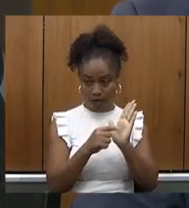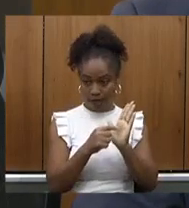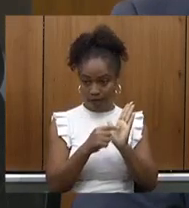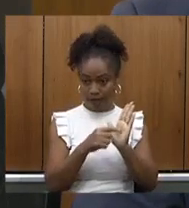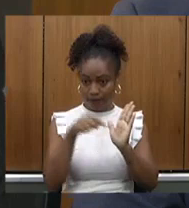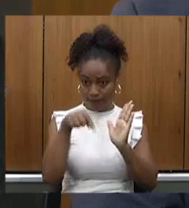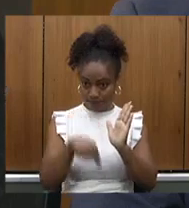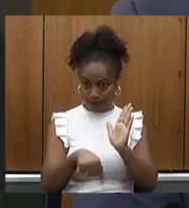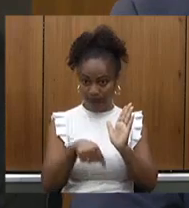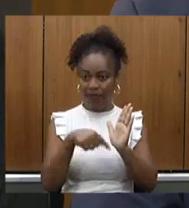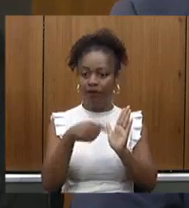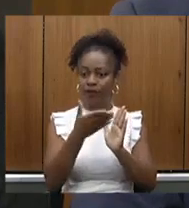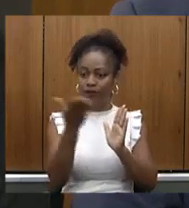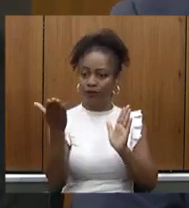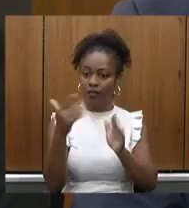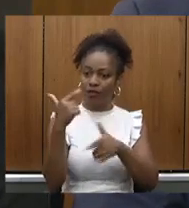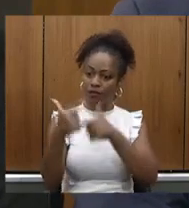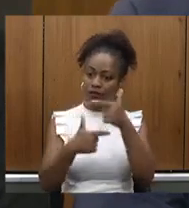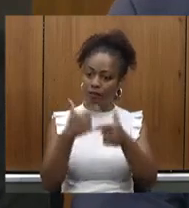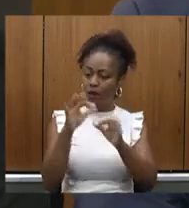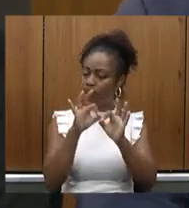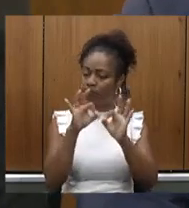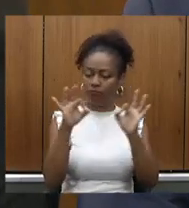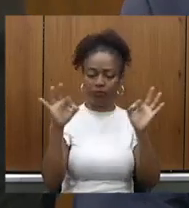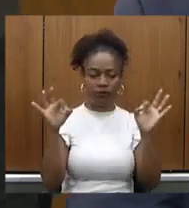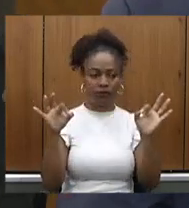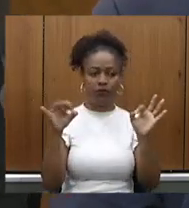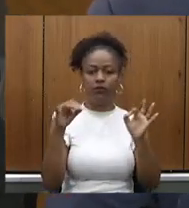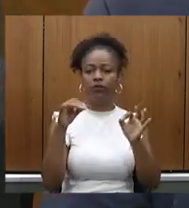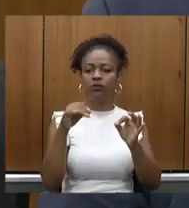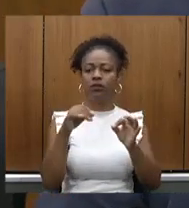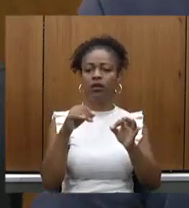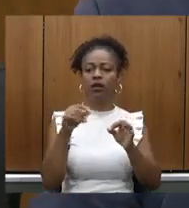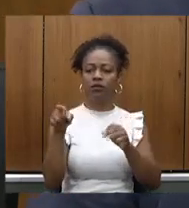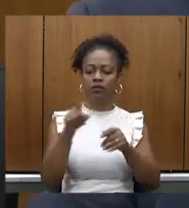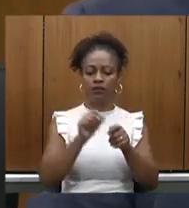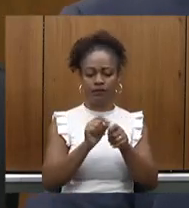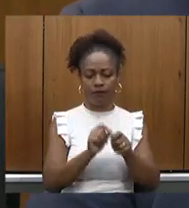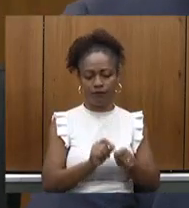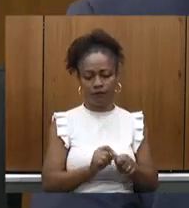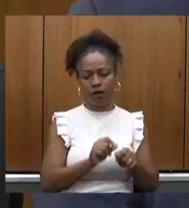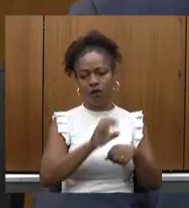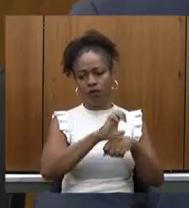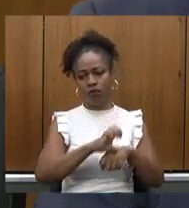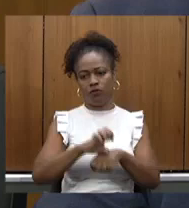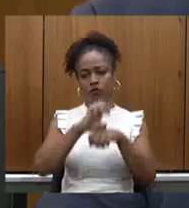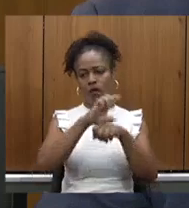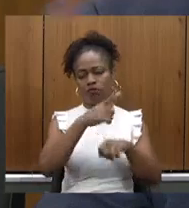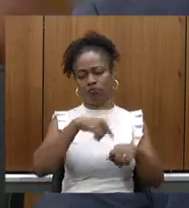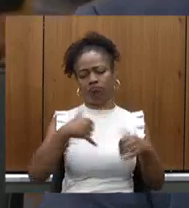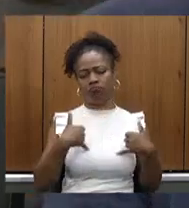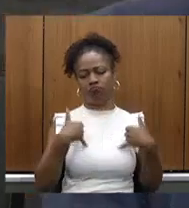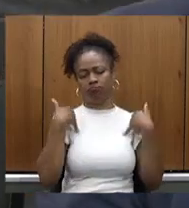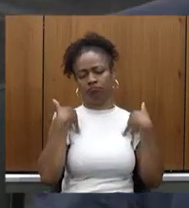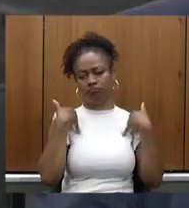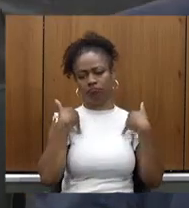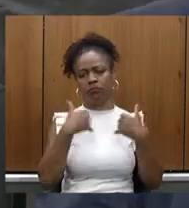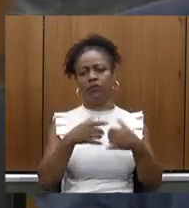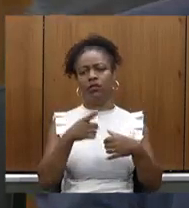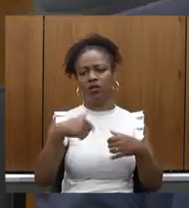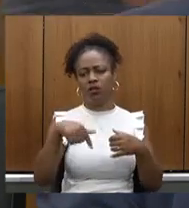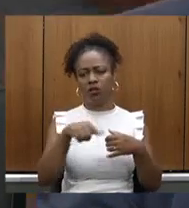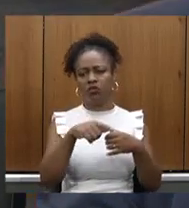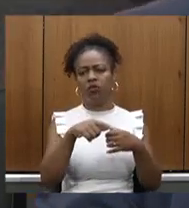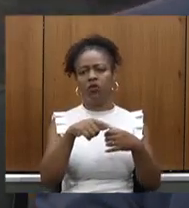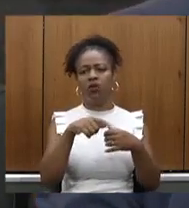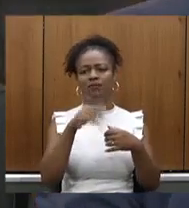maravilhoso que vossa excelência tem feito ao nosso estado que isso deixa com muito orgulho de saber que a nossa